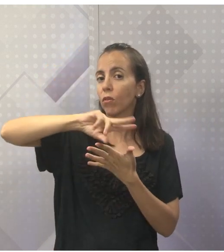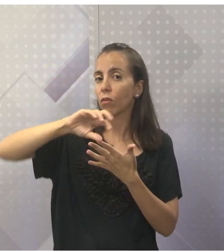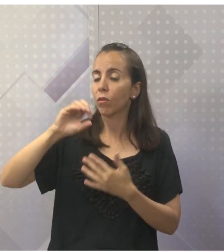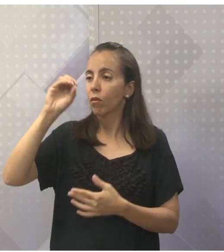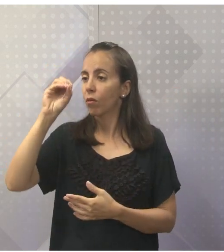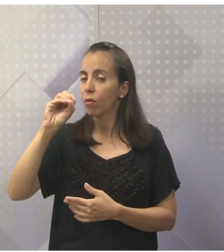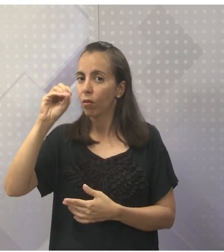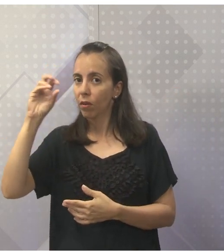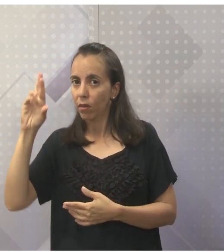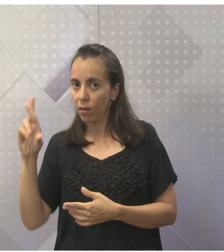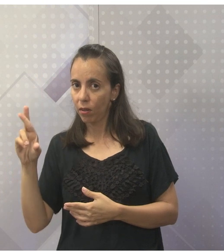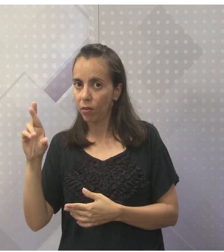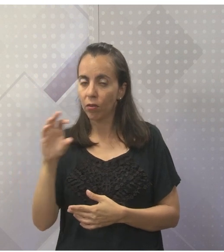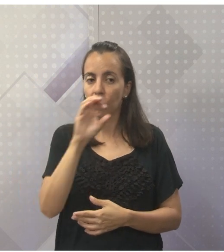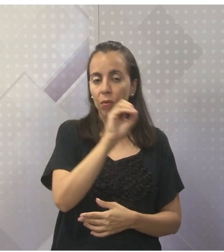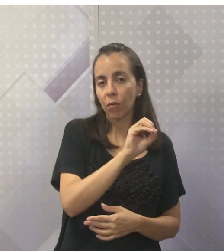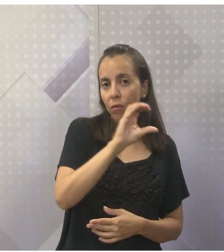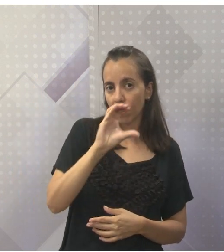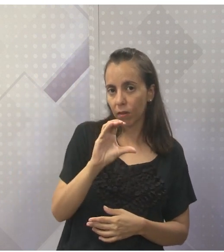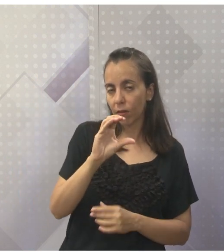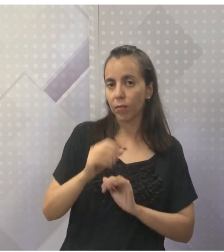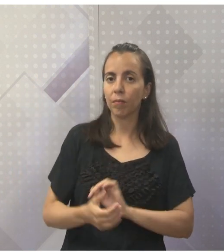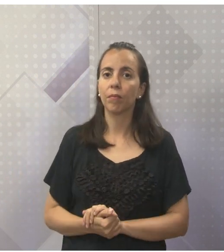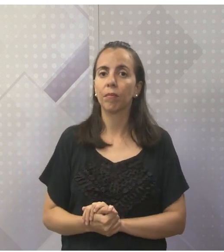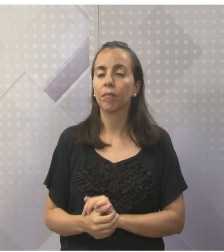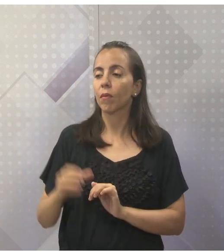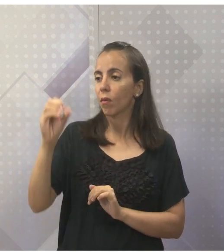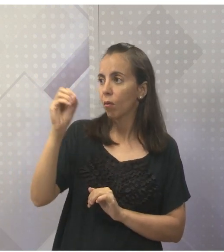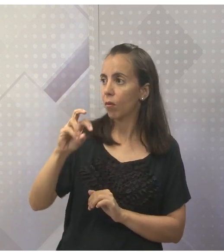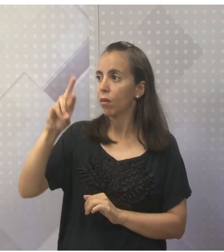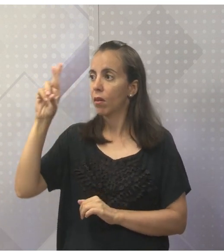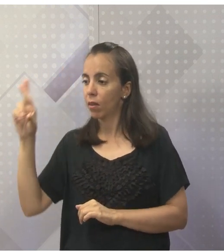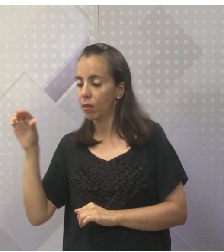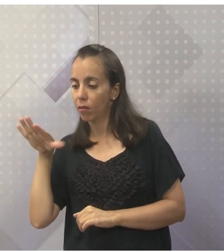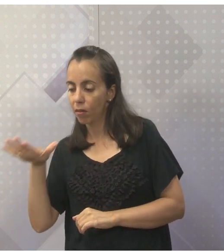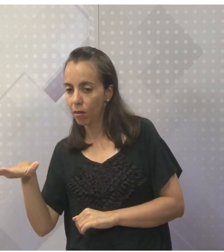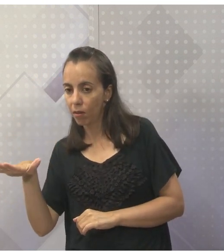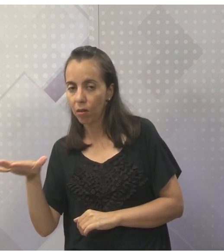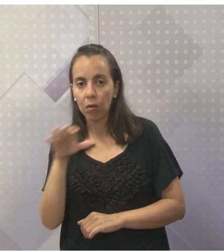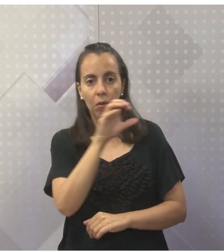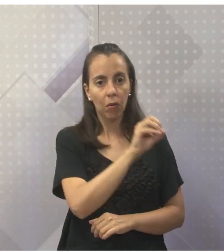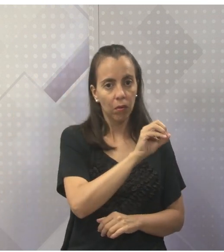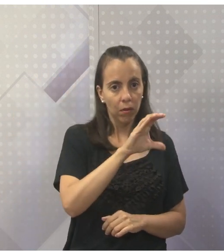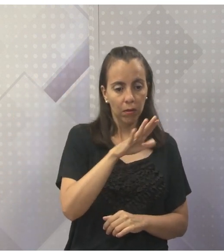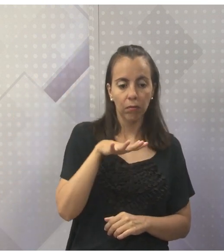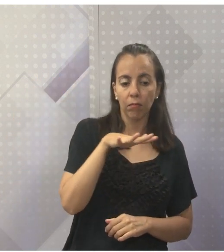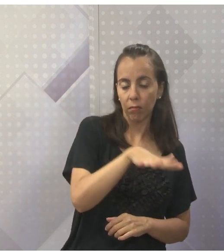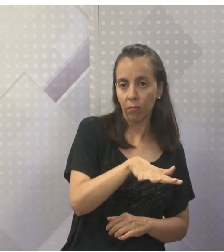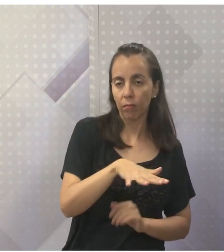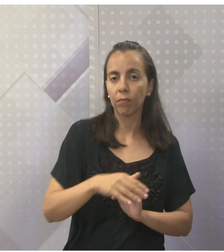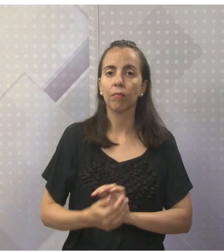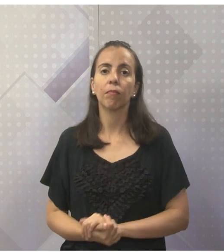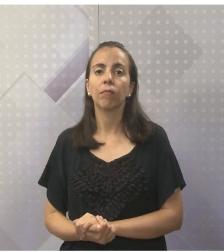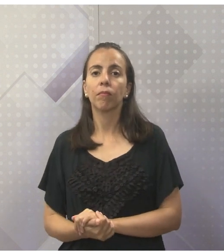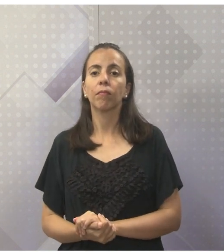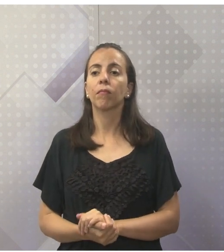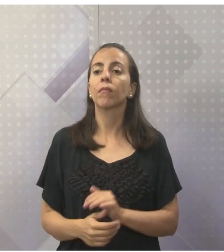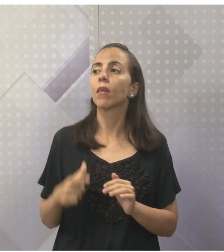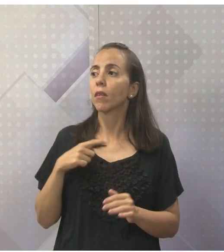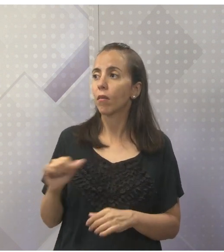do ocidente, certo? Então, oriente versus ocidente. E aí temos aqui na figura